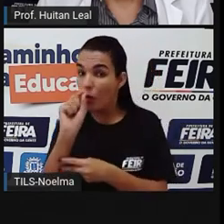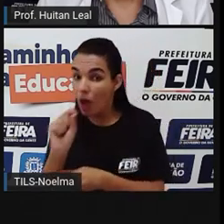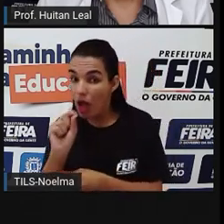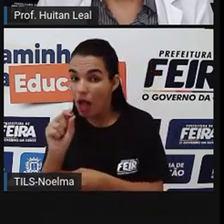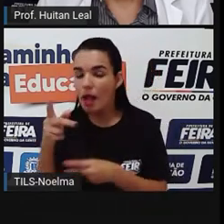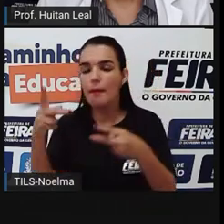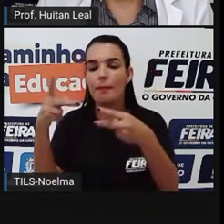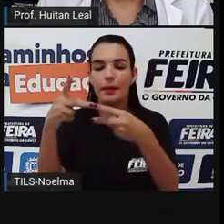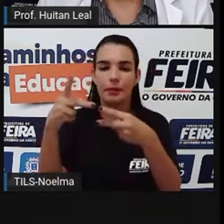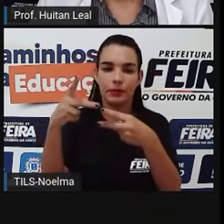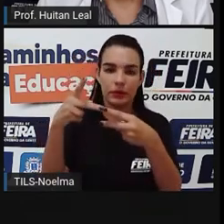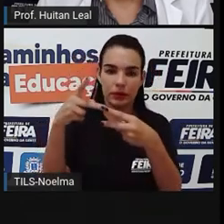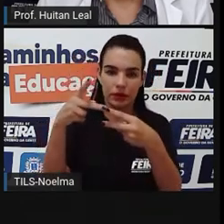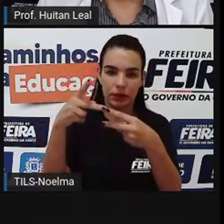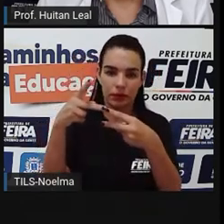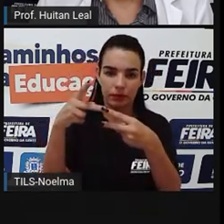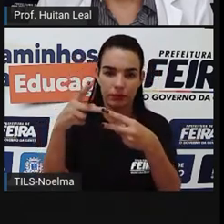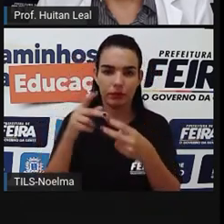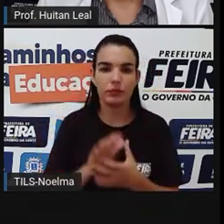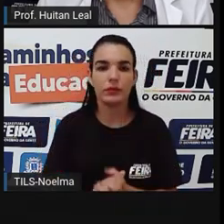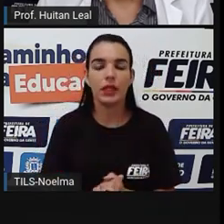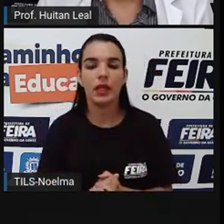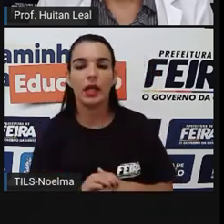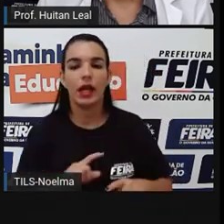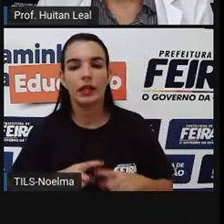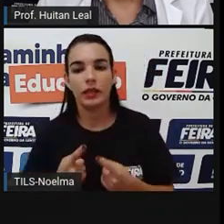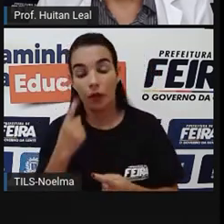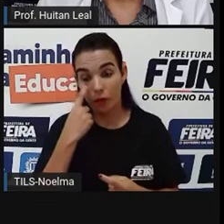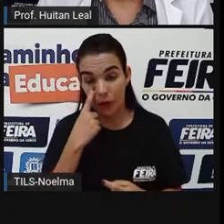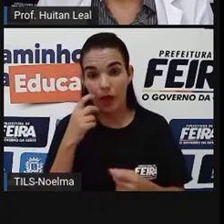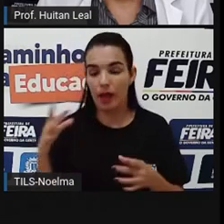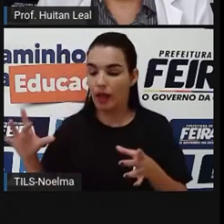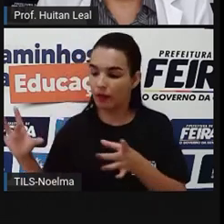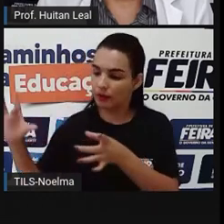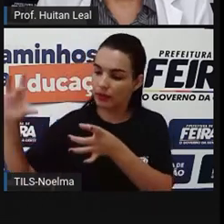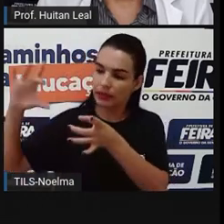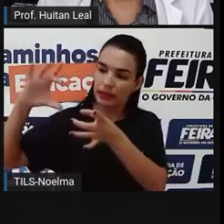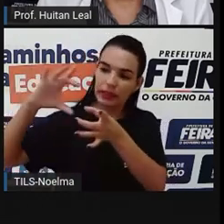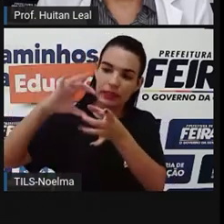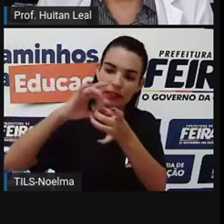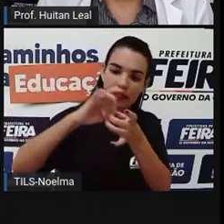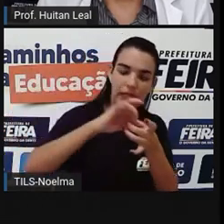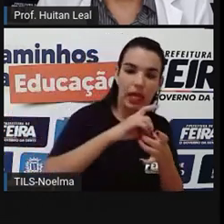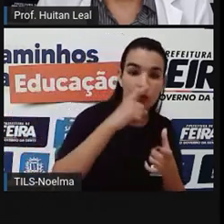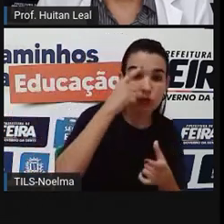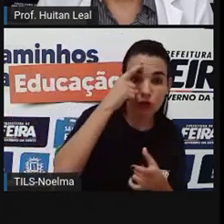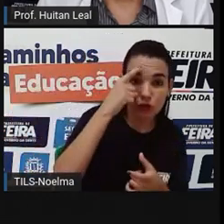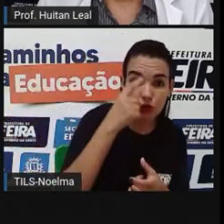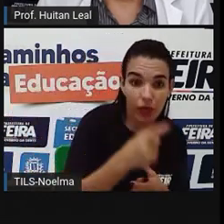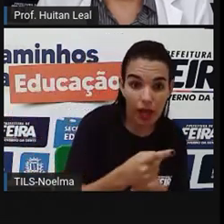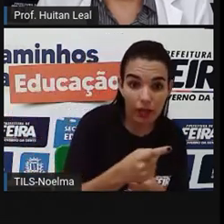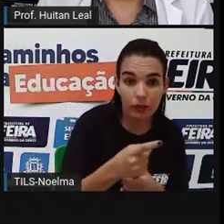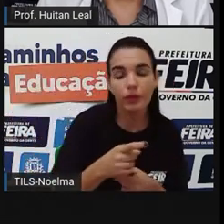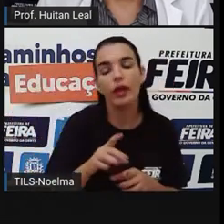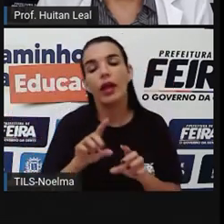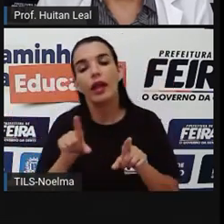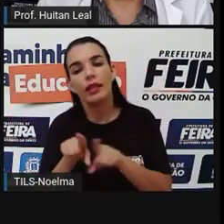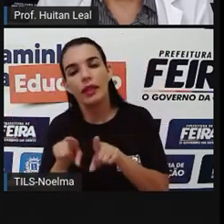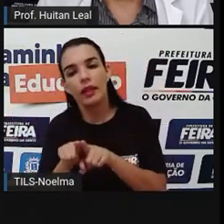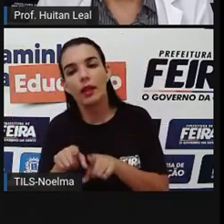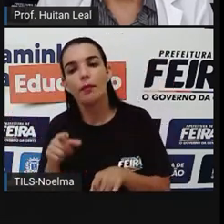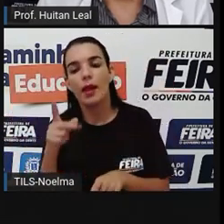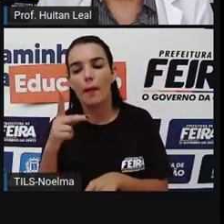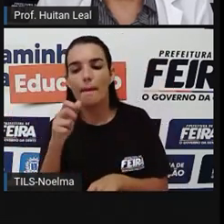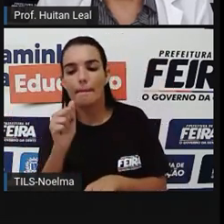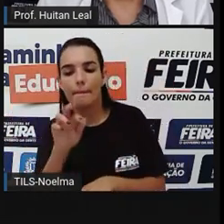brinquedos, ligado ao verbo sem preposição, está ligado diretamente. E temos um objeto indireto, o orfanato da